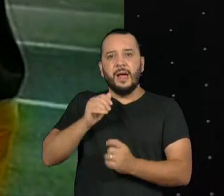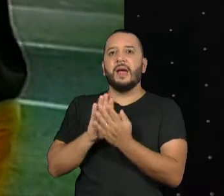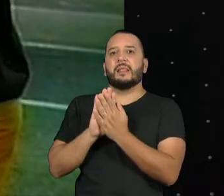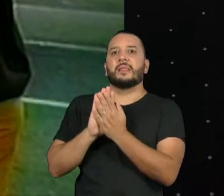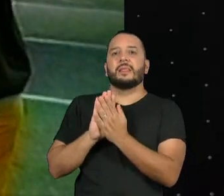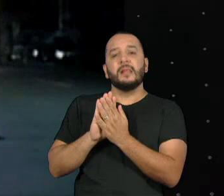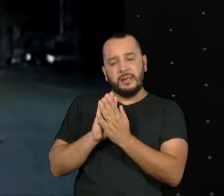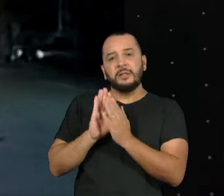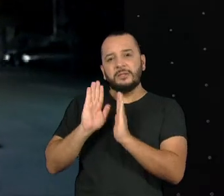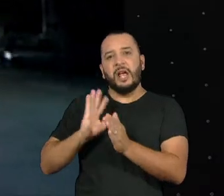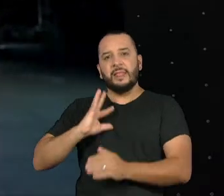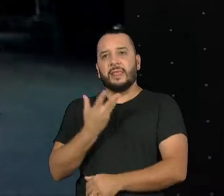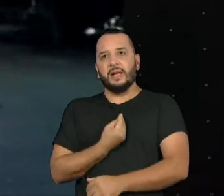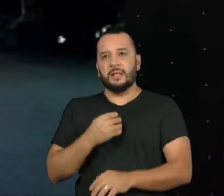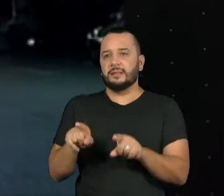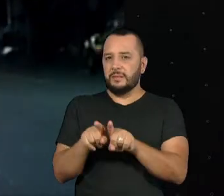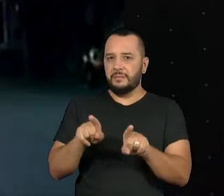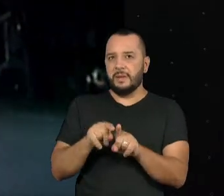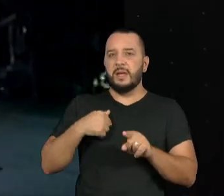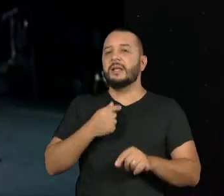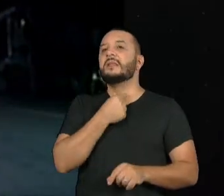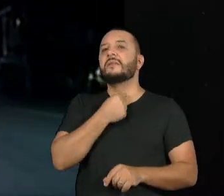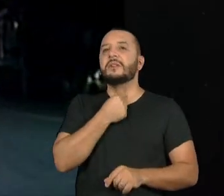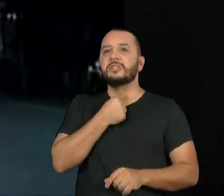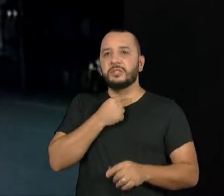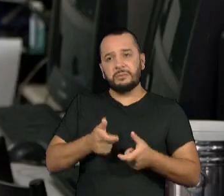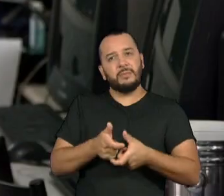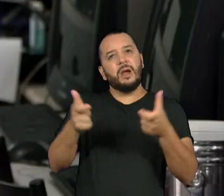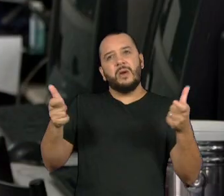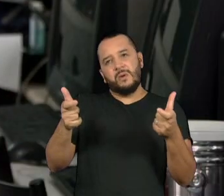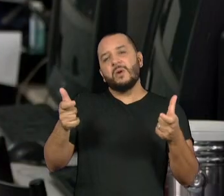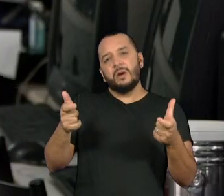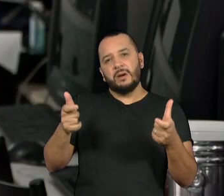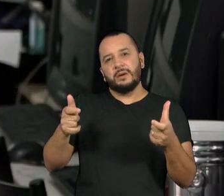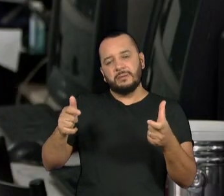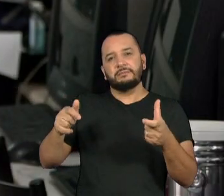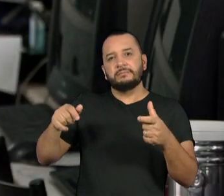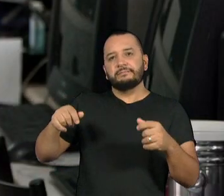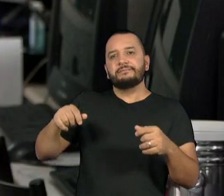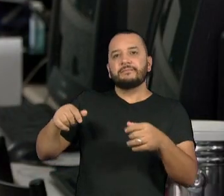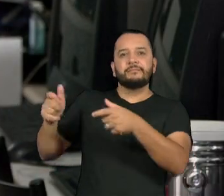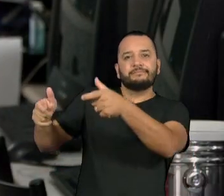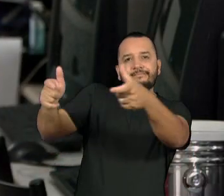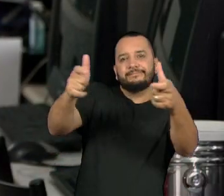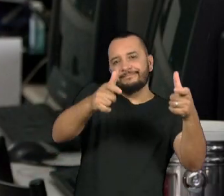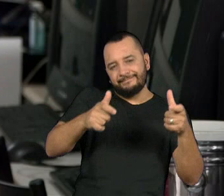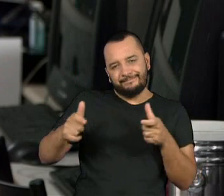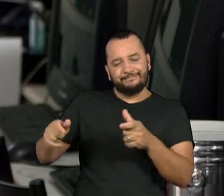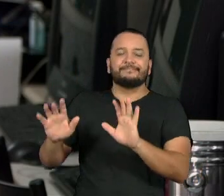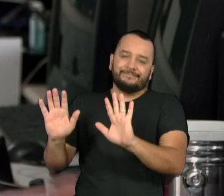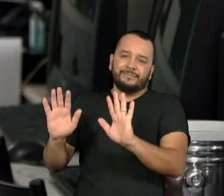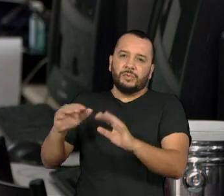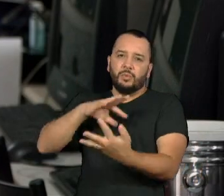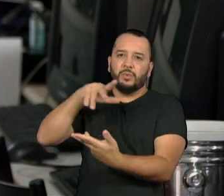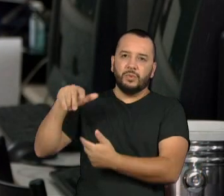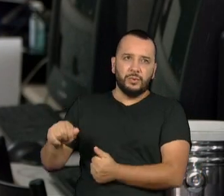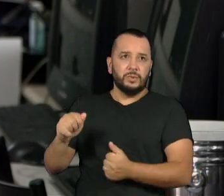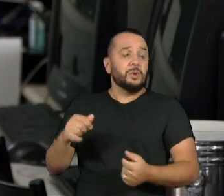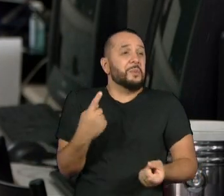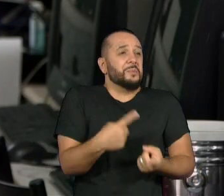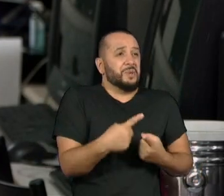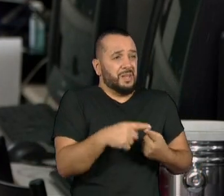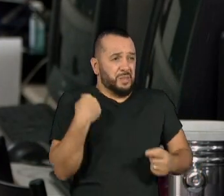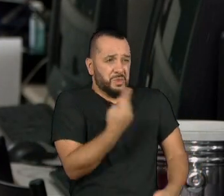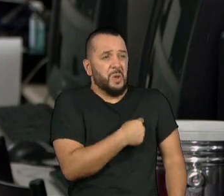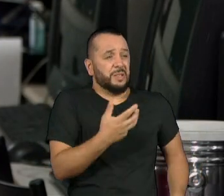no Brasil e em várias partes do mundo. Não é uma escolha. As pessoas trans não querem ser prostitutas porque querem ser e pronto, né?